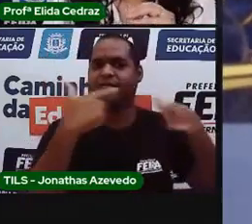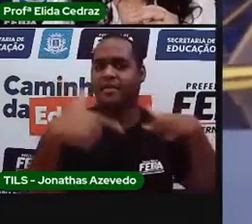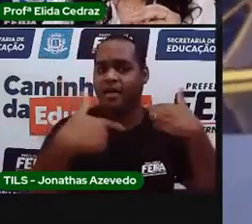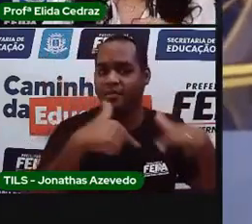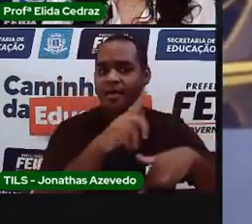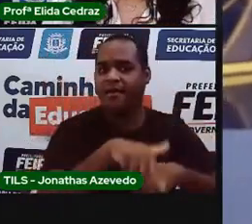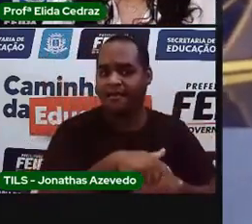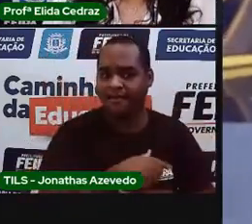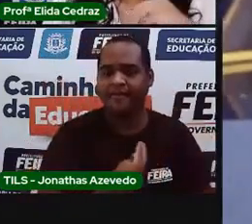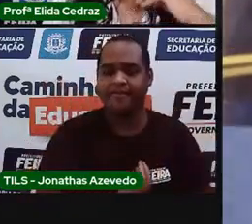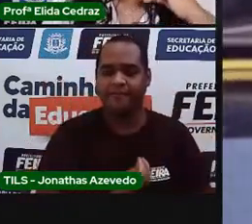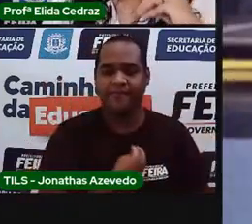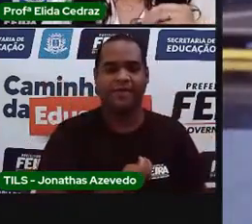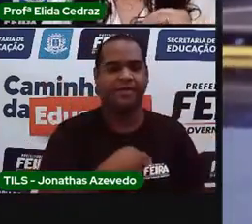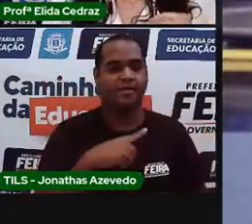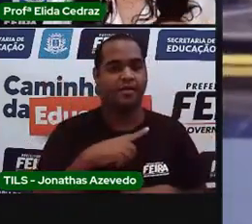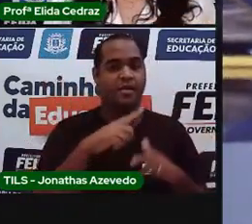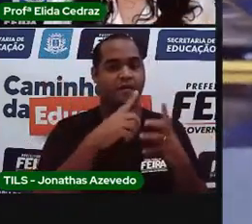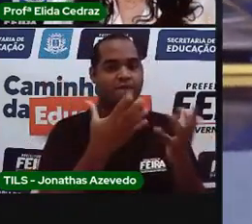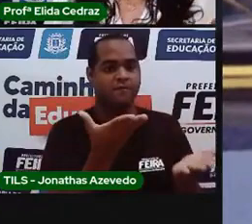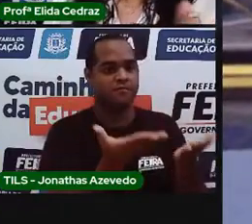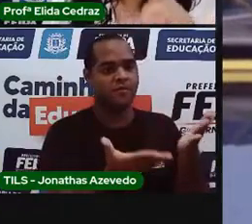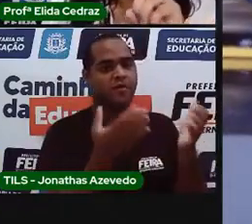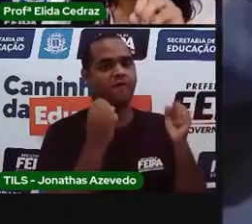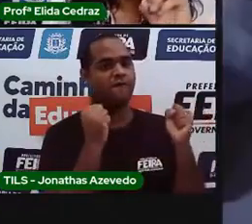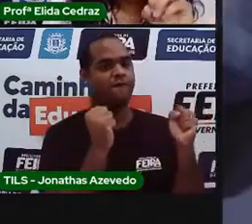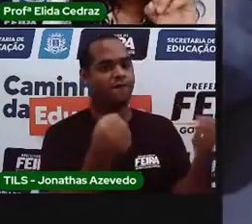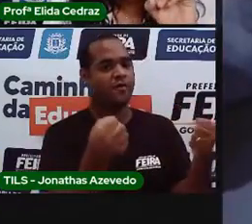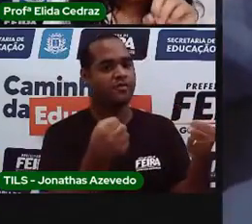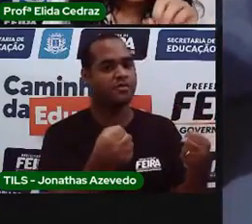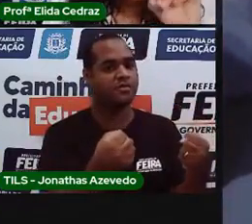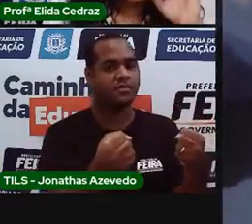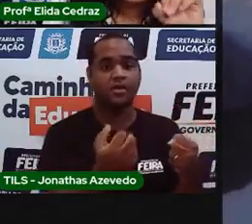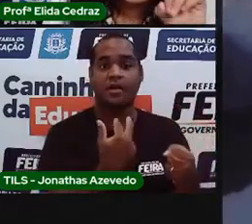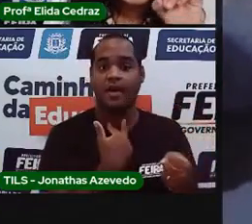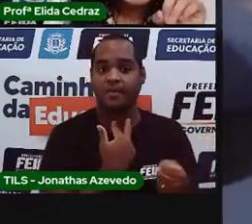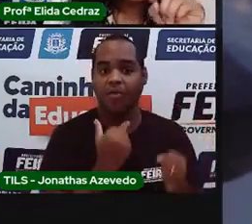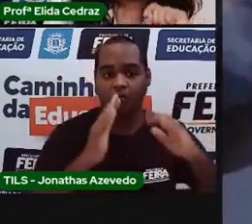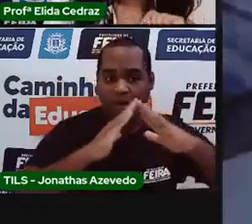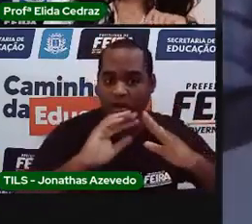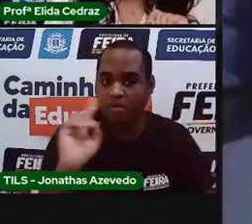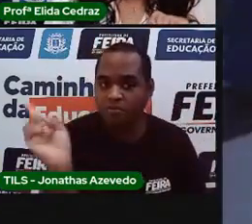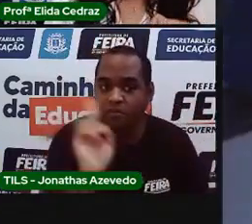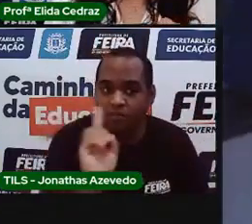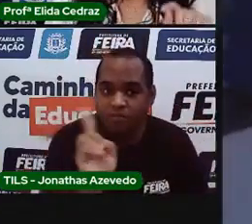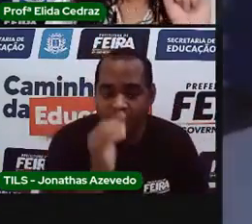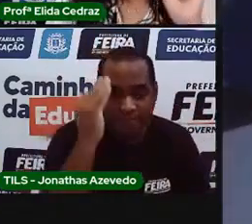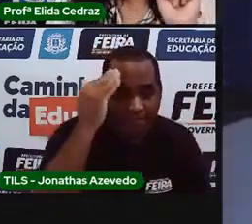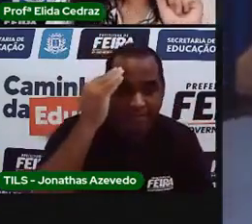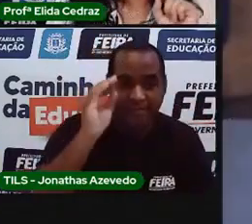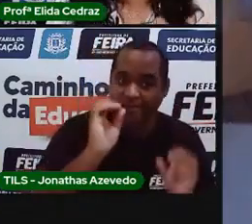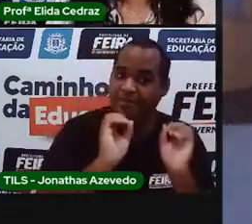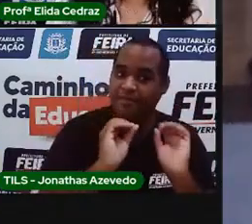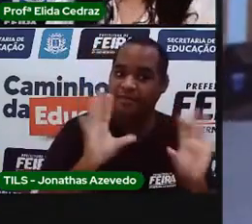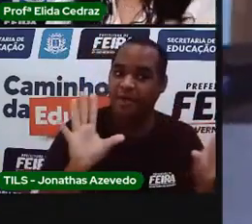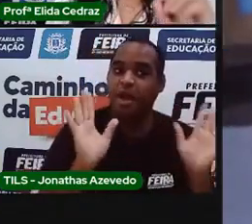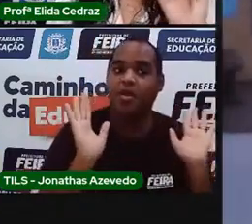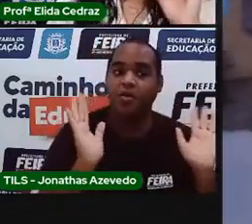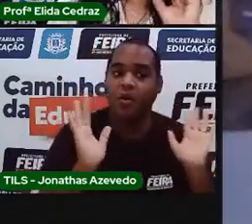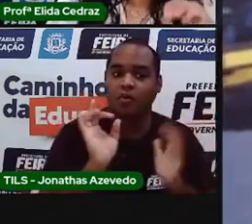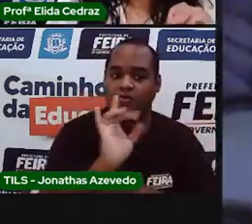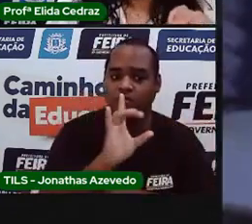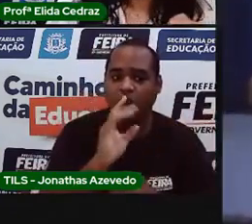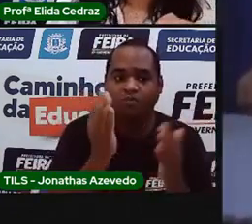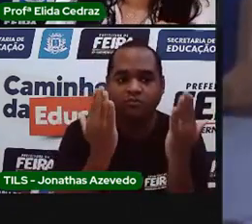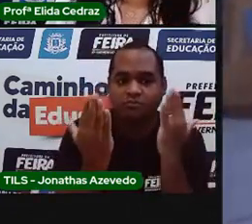tem equilíbrio e força. Não faz em casa de jeito nenhum. A Pro trouxe para mostrar